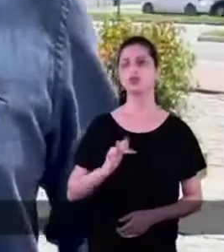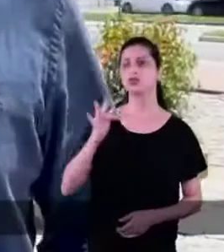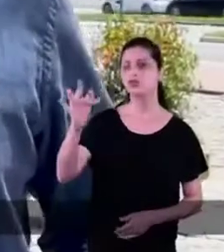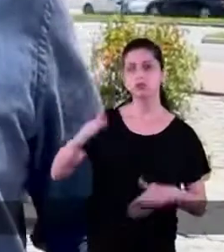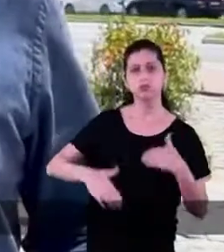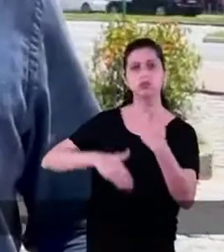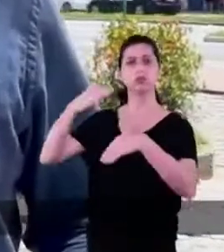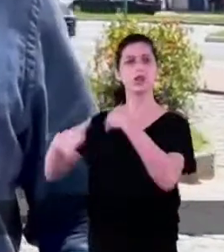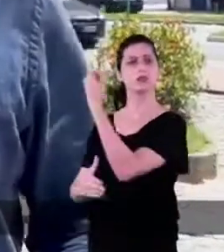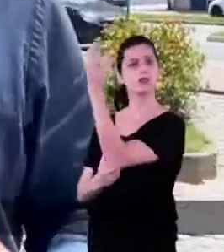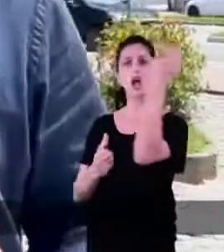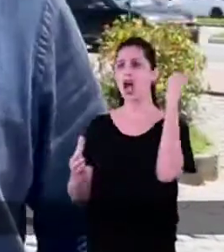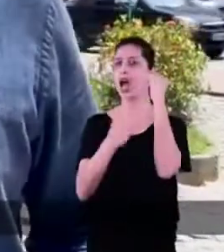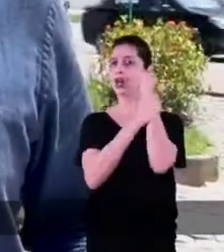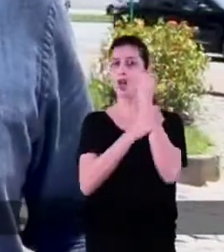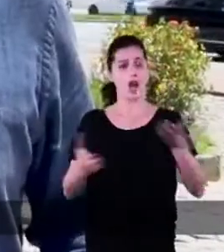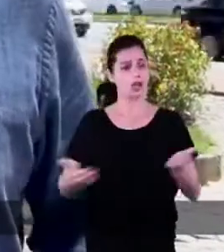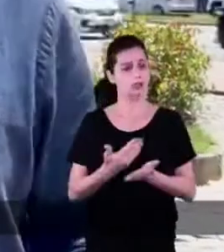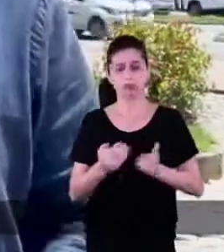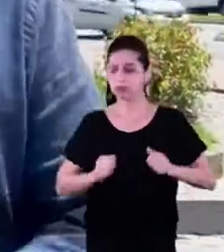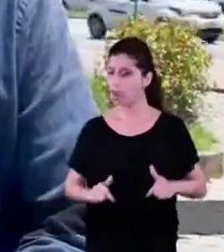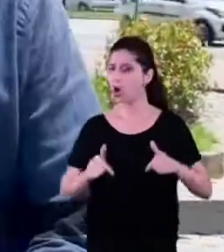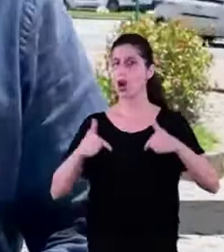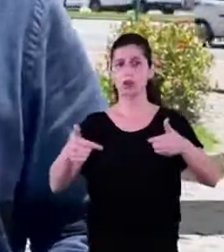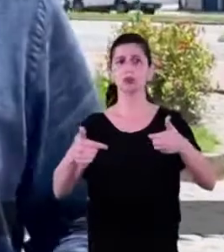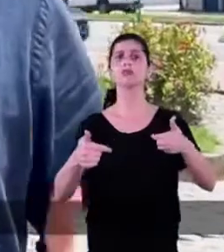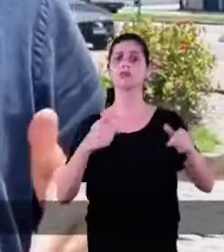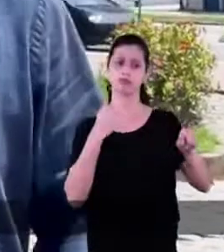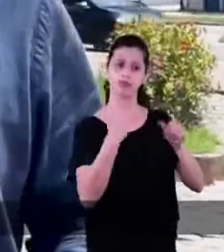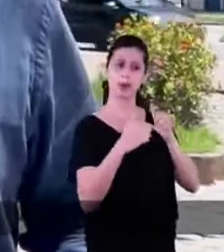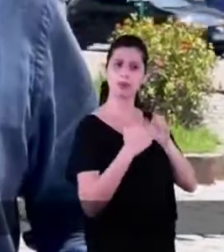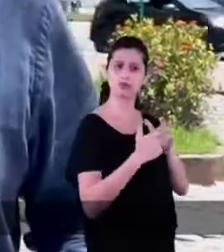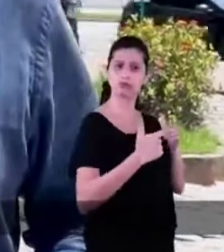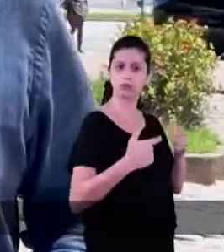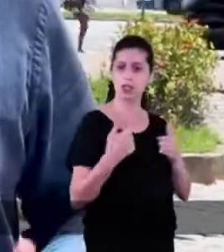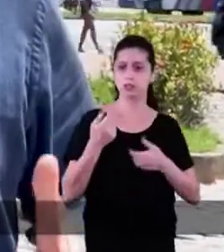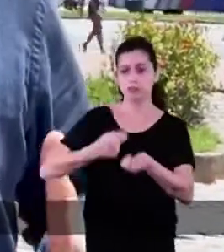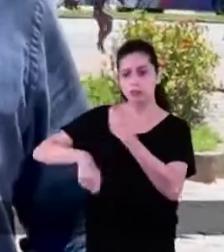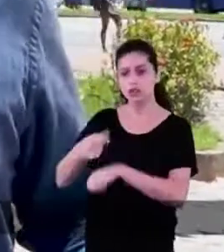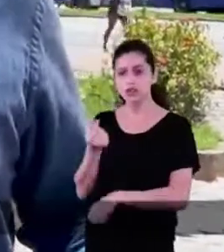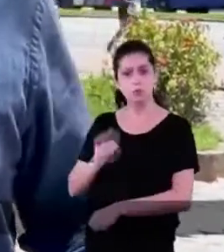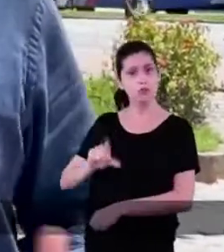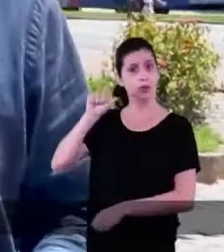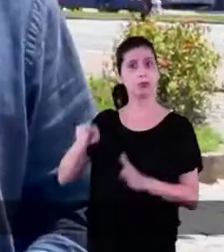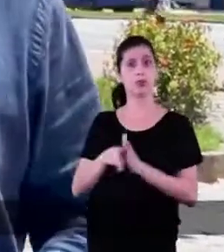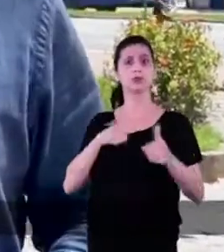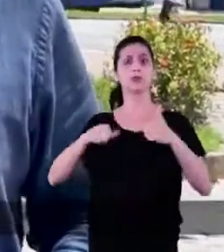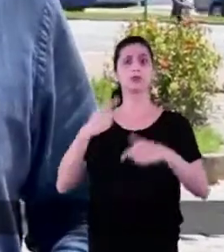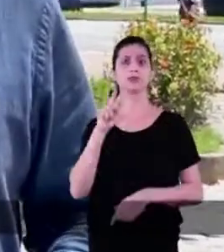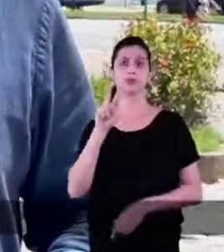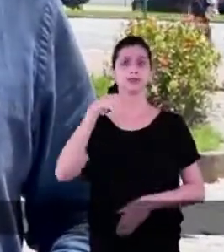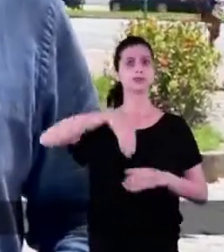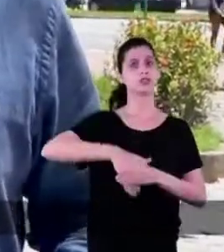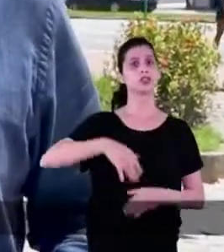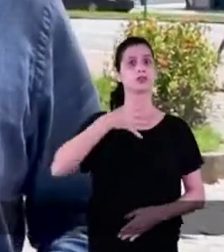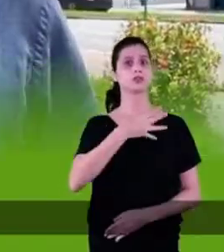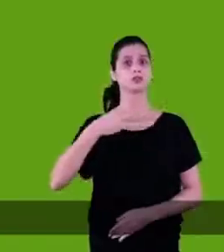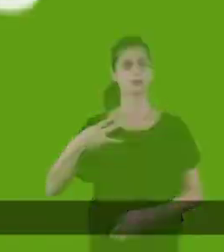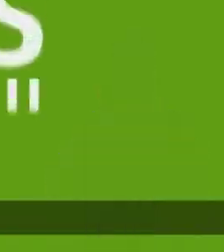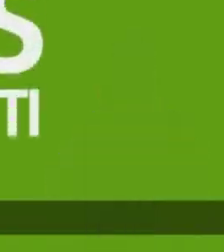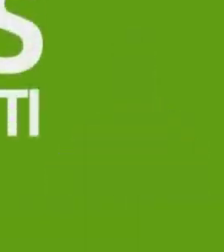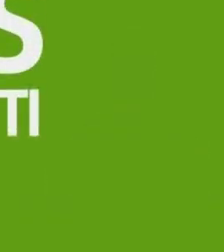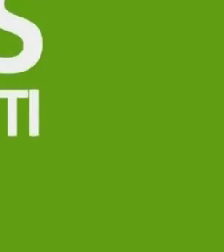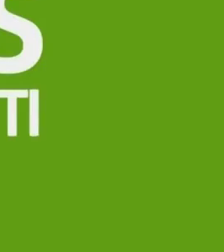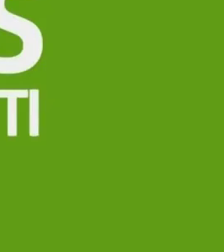O futuro com prosperidade e sustentabilidade começa com as ações que desenvolvemos agora Gerar empregos e riquezas, isso é do PV,